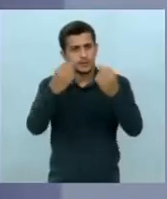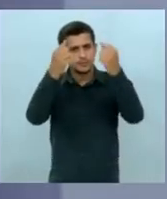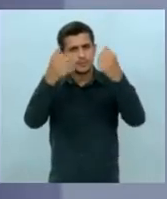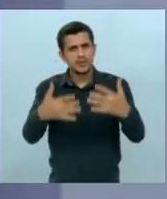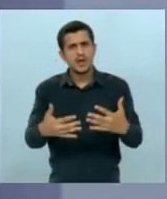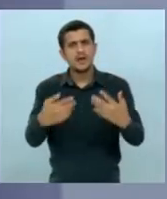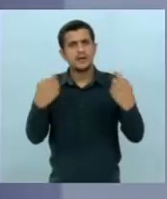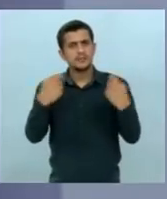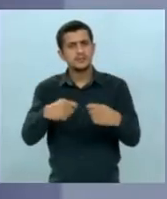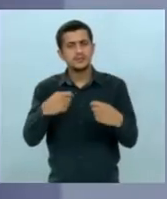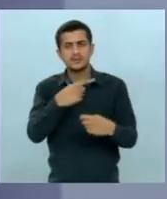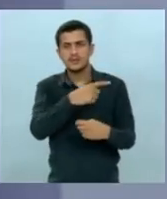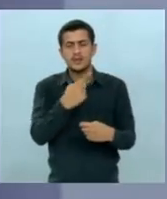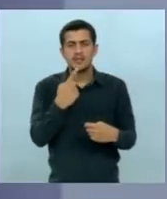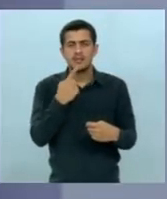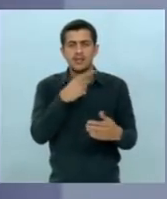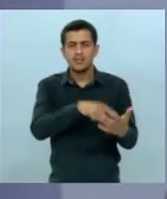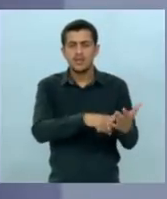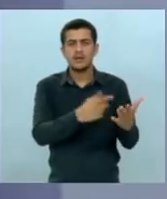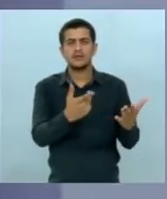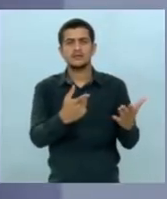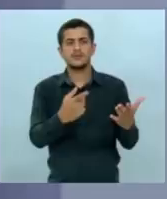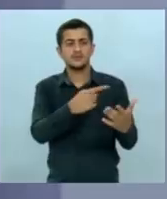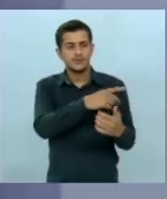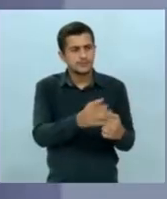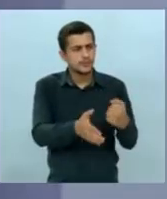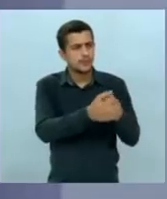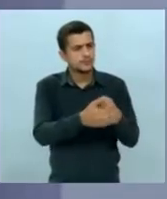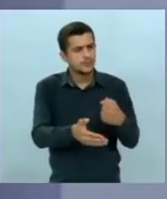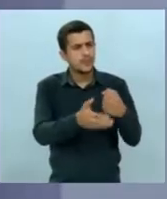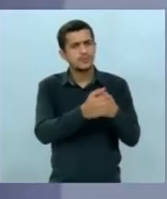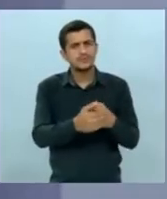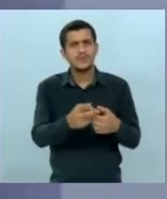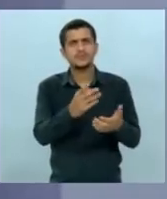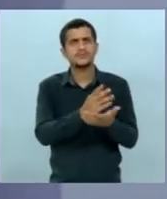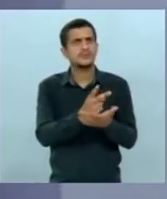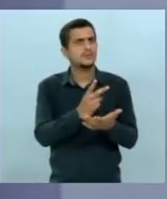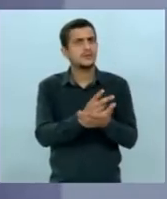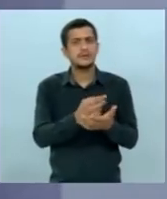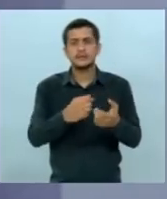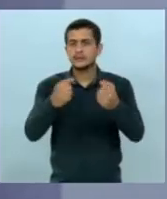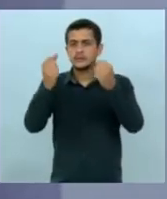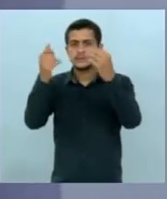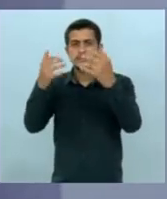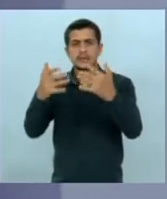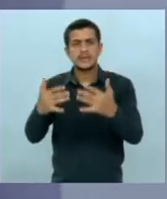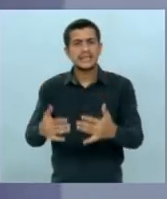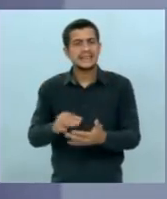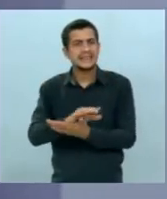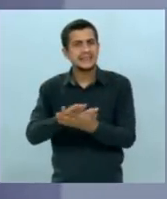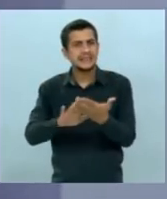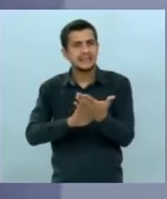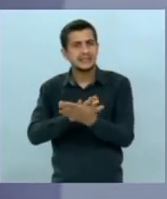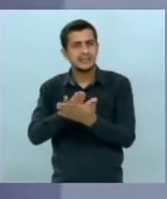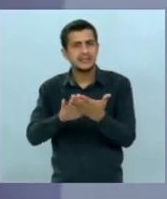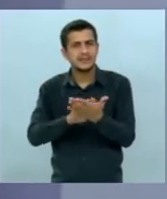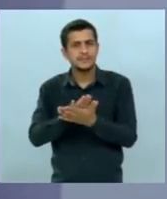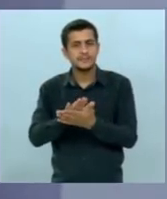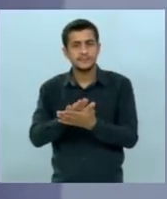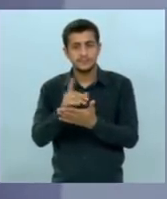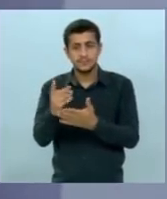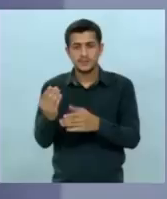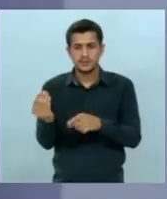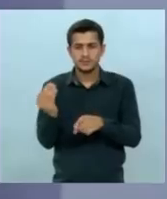acusações que você tem e você fique se escondendo igual camaleão não explica Mato Grosso do Sul quem deu incentivo